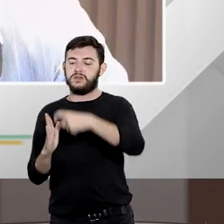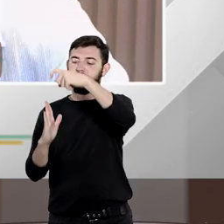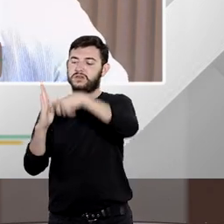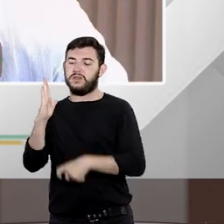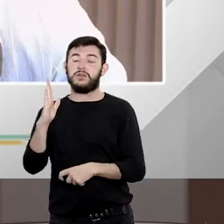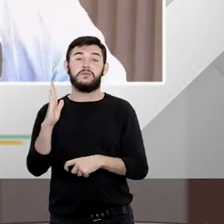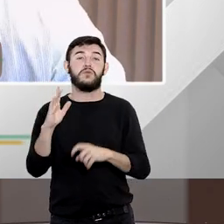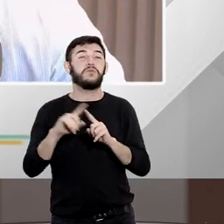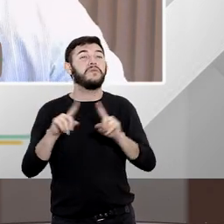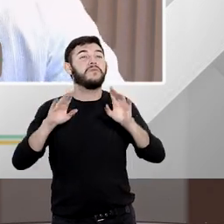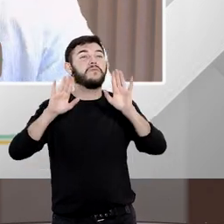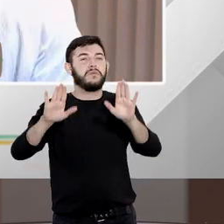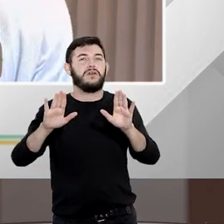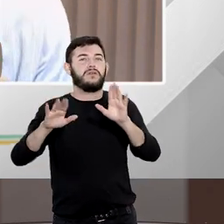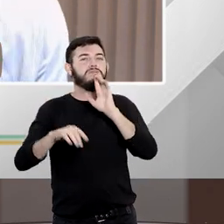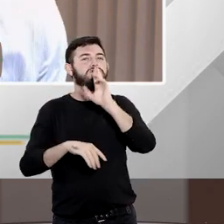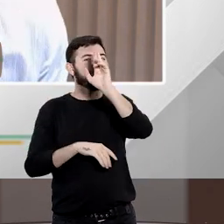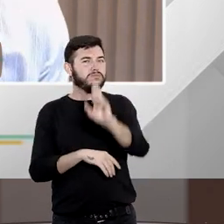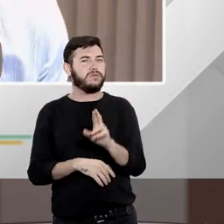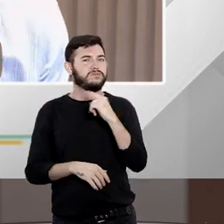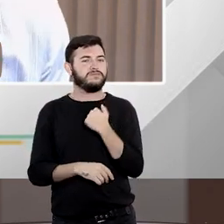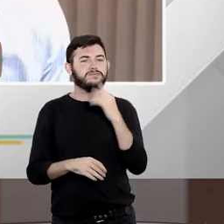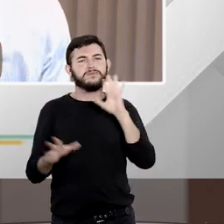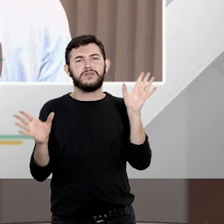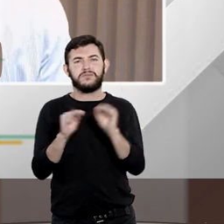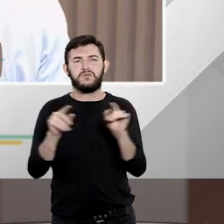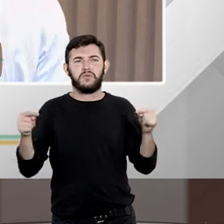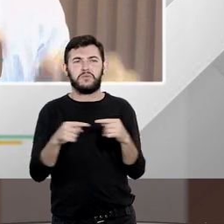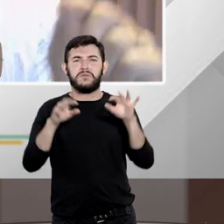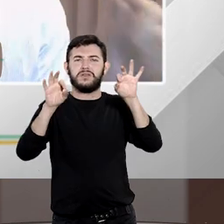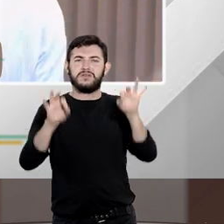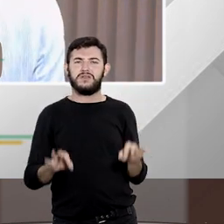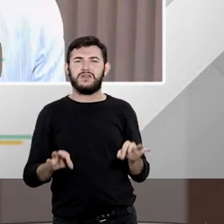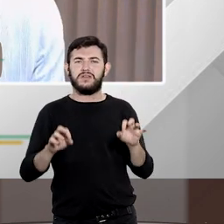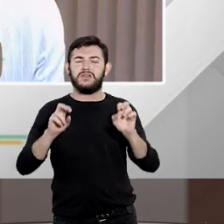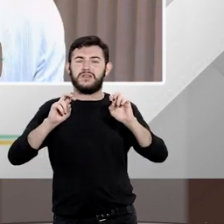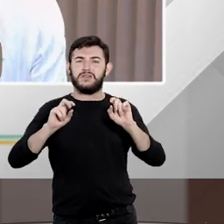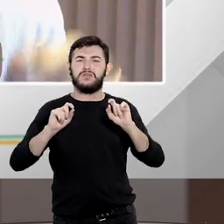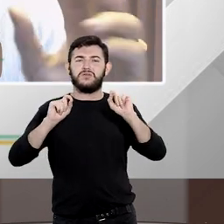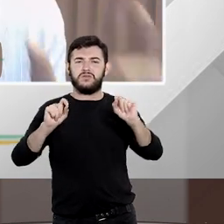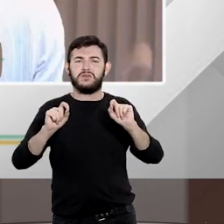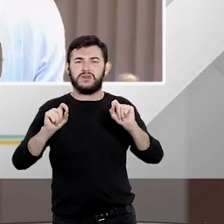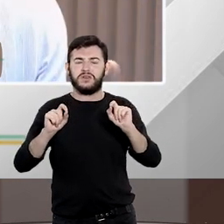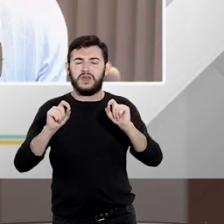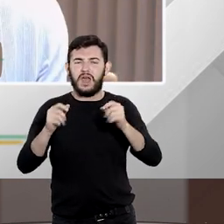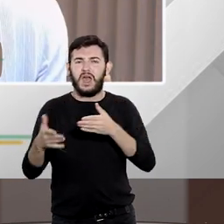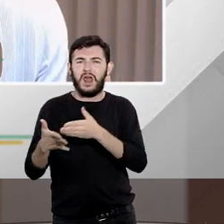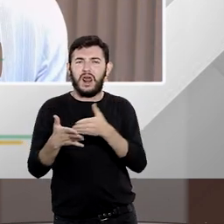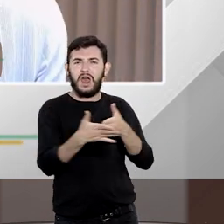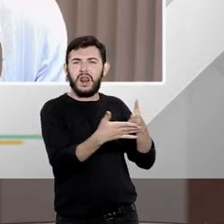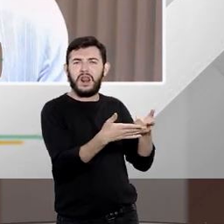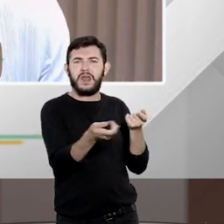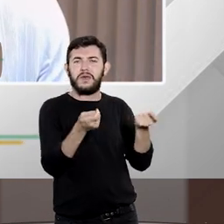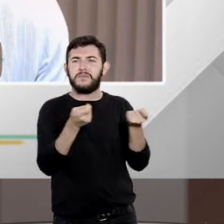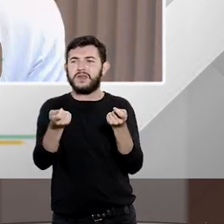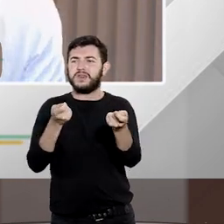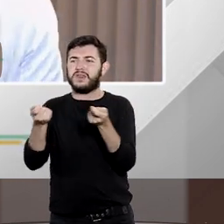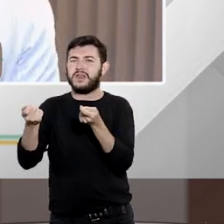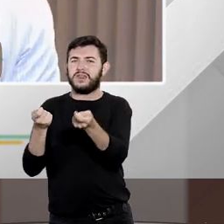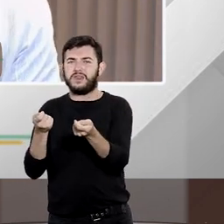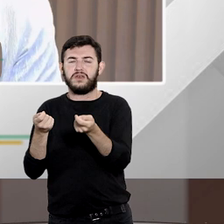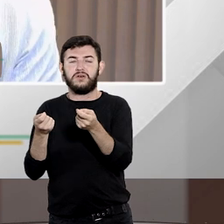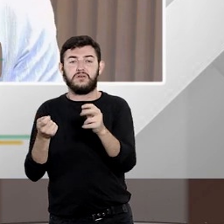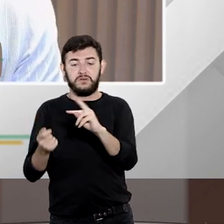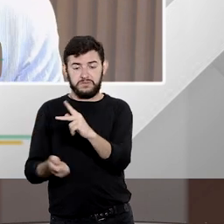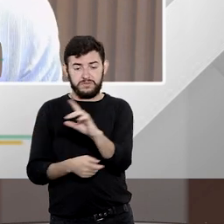a resposta tem relação a circunscrição digamos assim a limitação melhor falando de que o